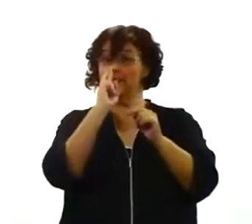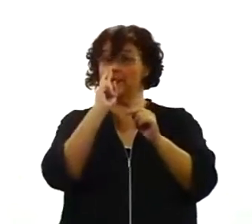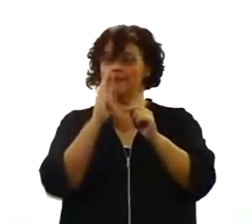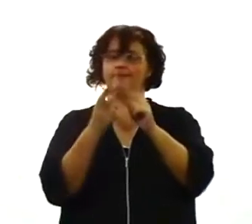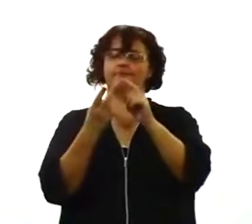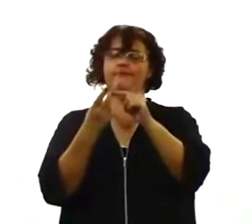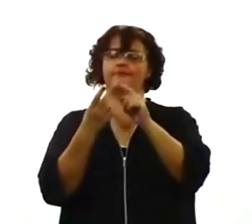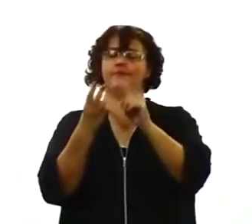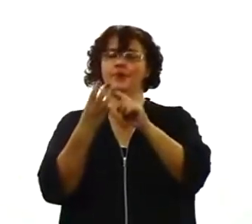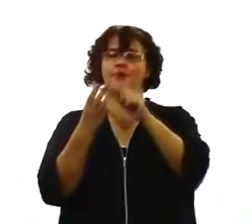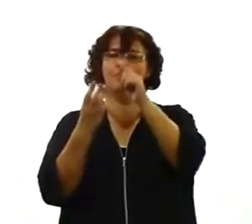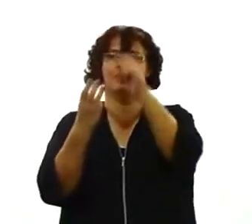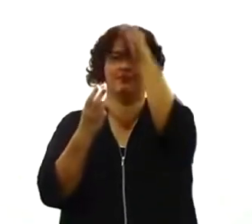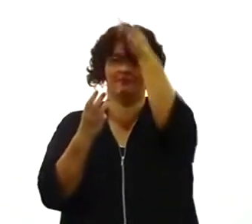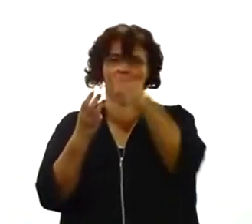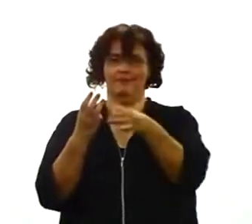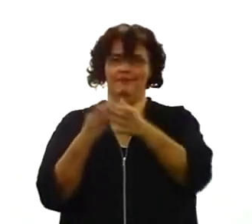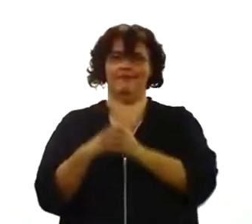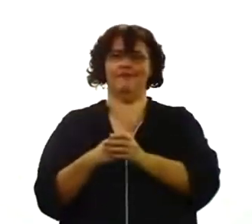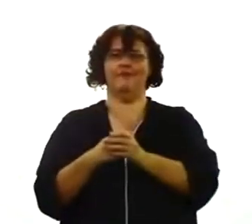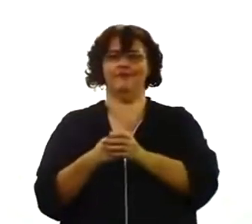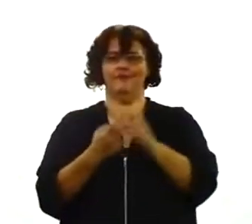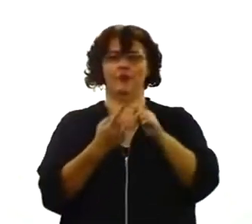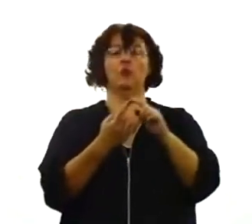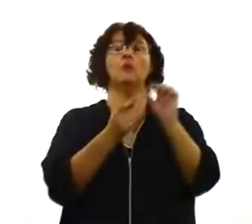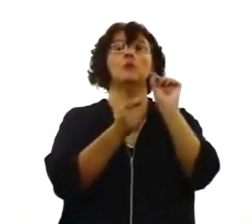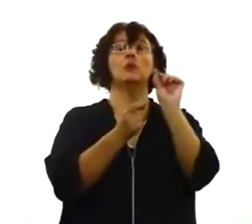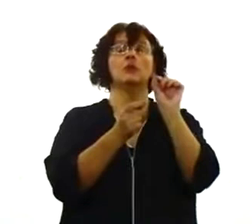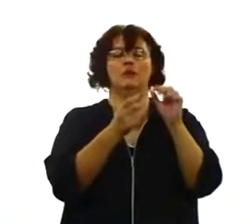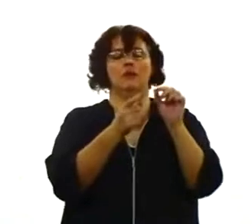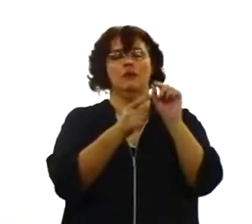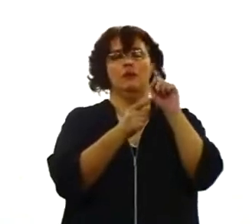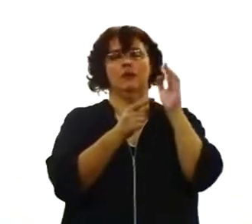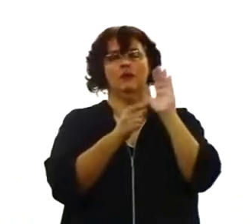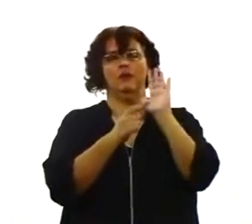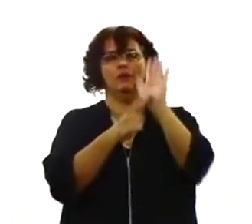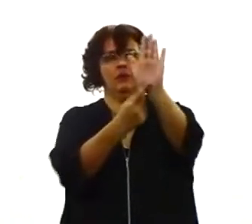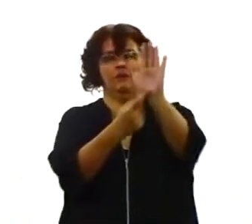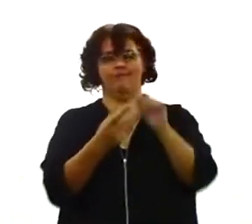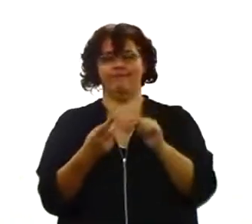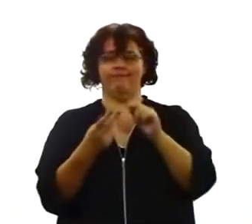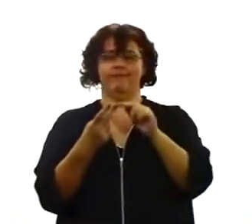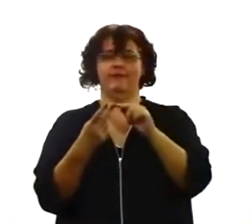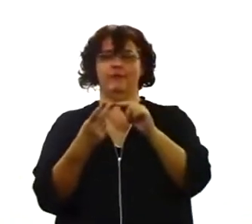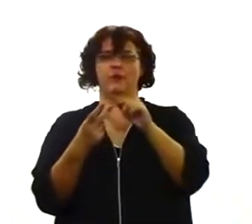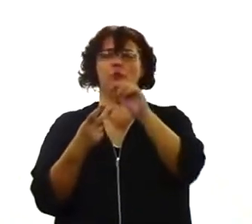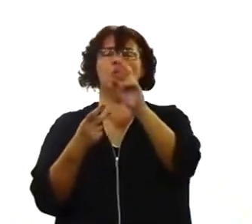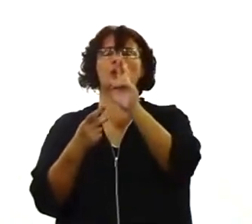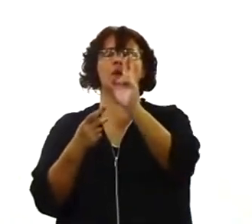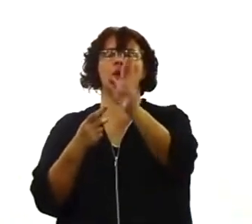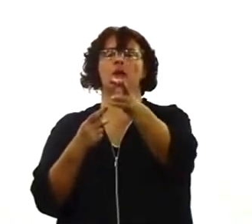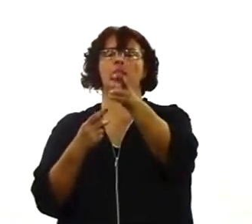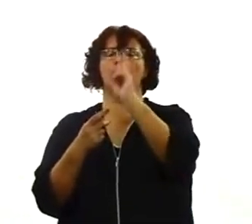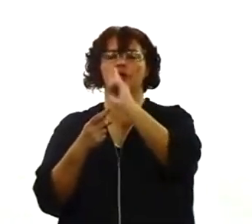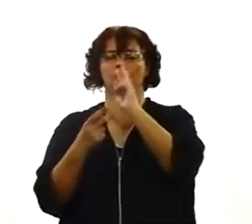uma certeza. Agora vamos pensar. O que é o sinal? O que é a consequência? E o que é a certeza? A